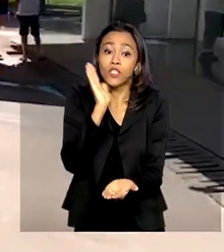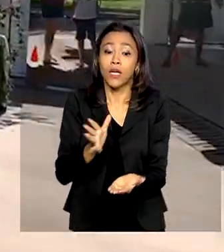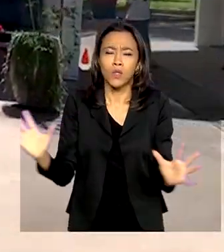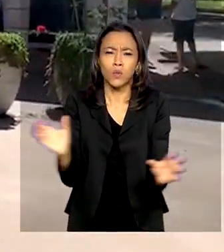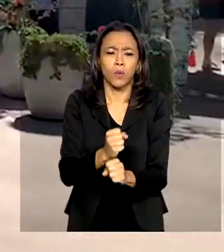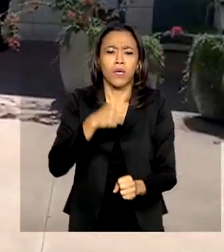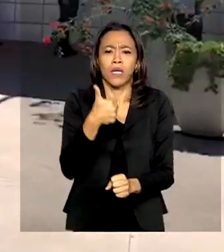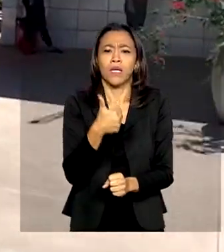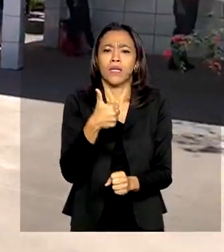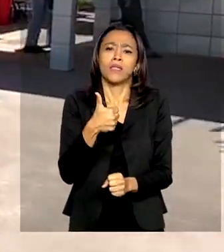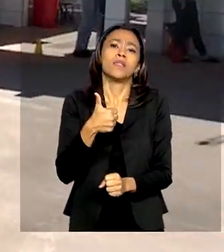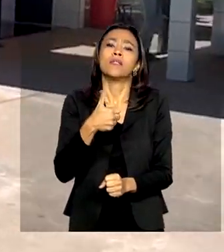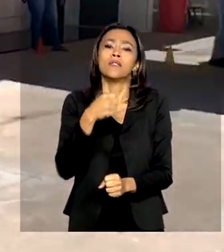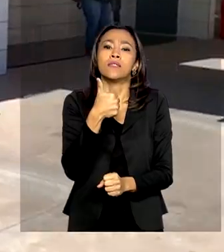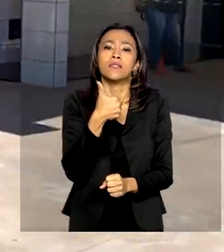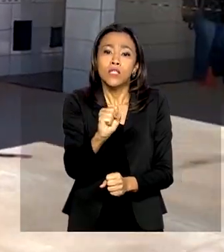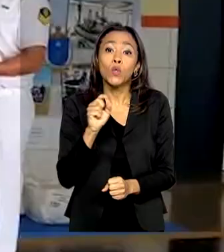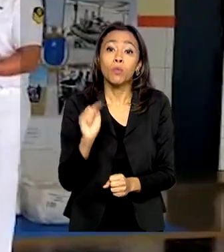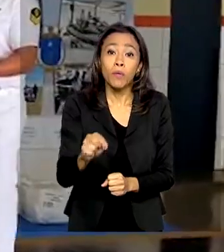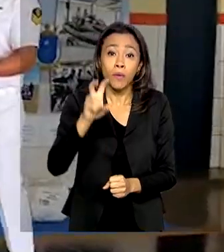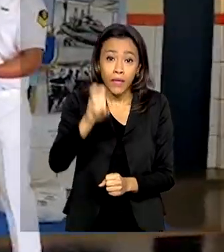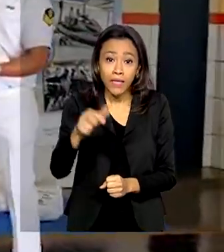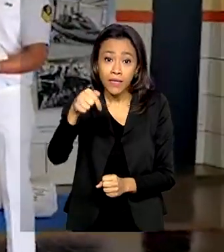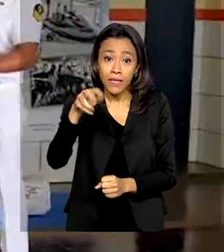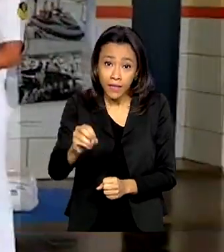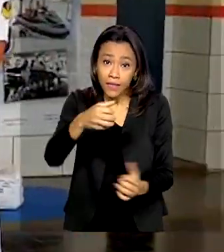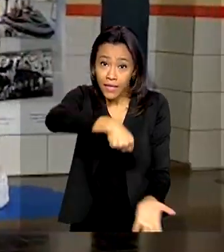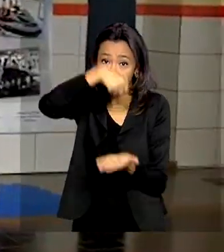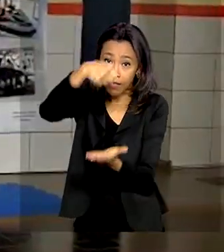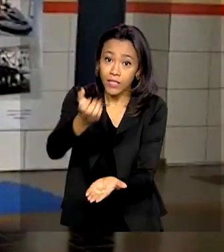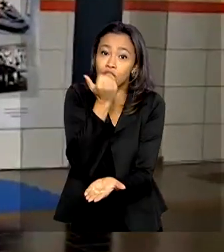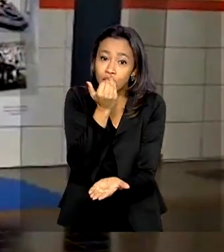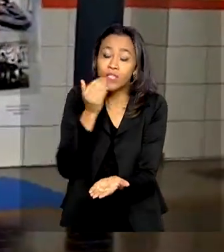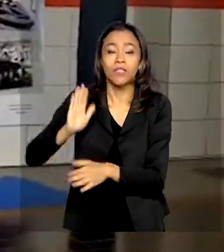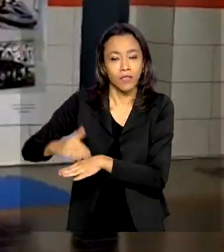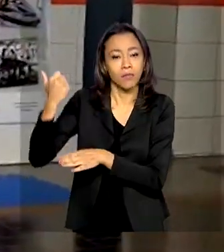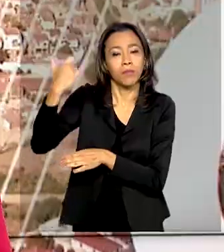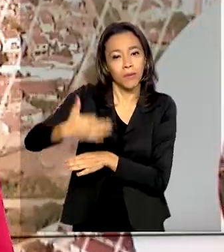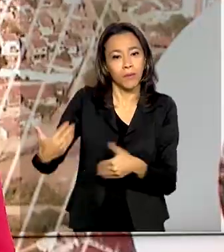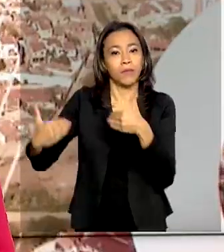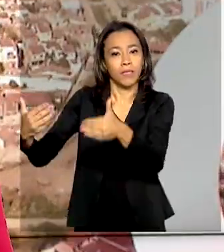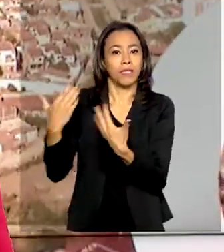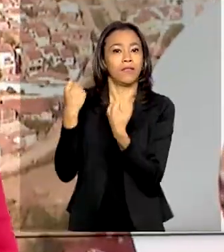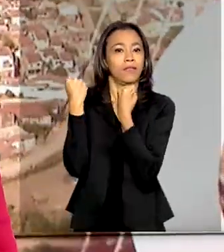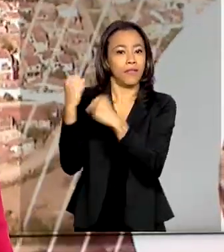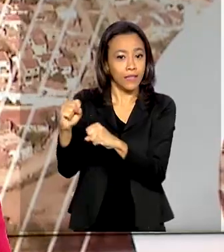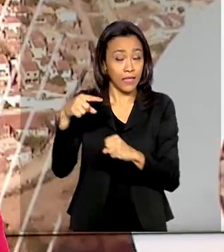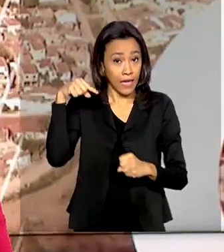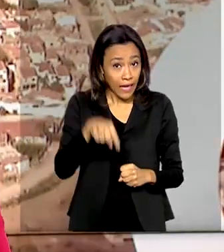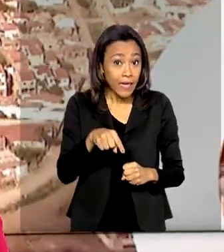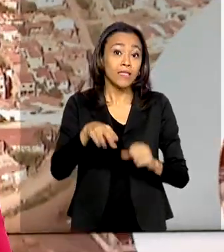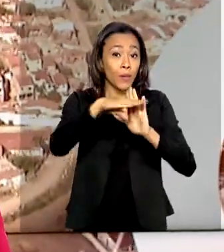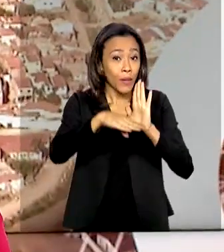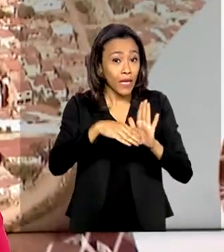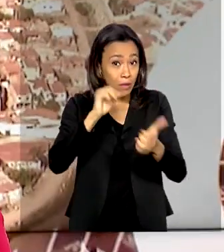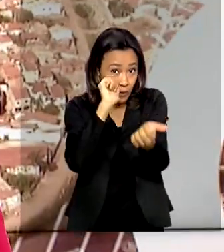.570 kits de alimentação em todo o país, segundo o Ministério da Defesa. O Força no Esporte